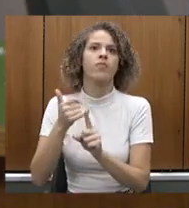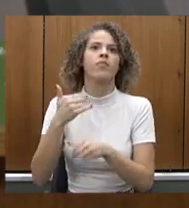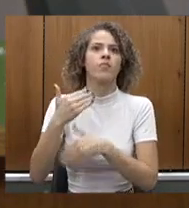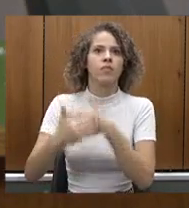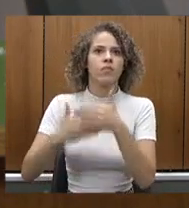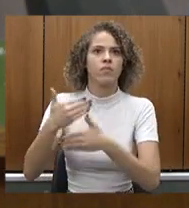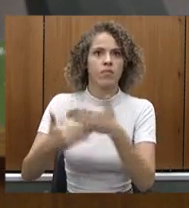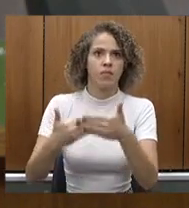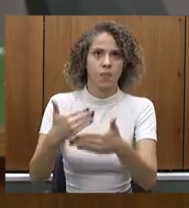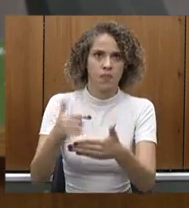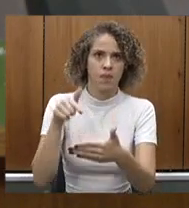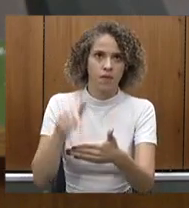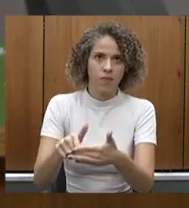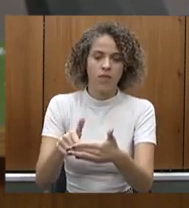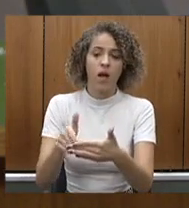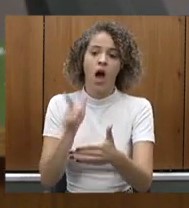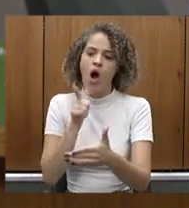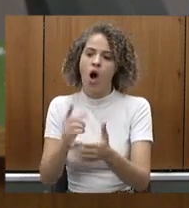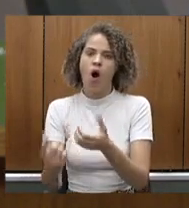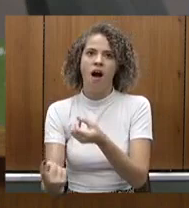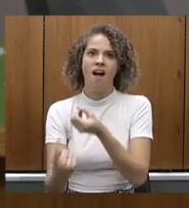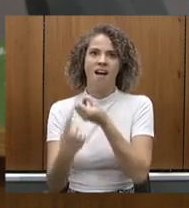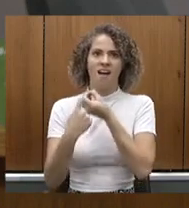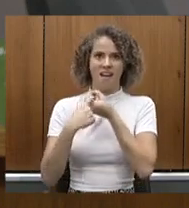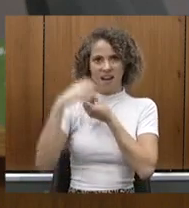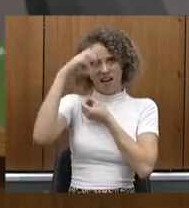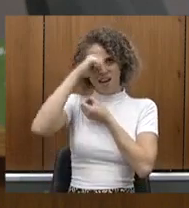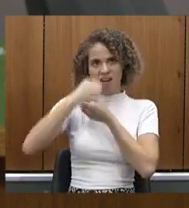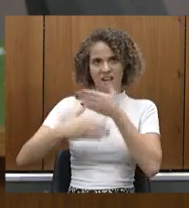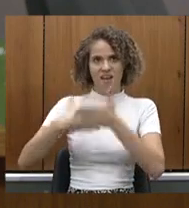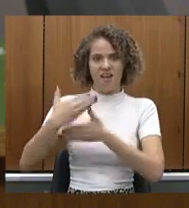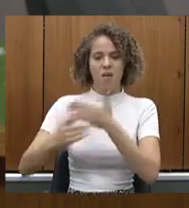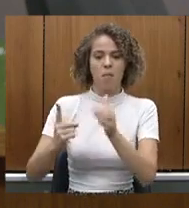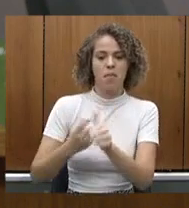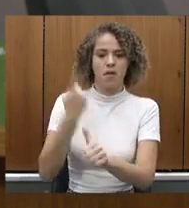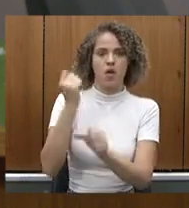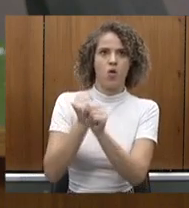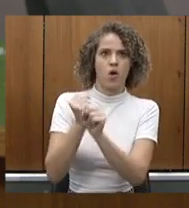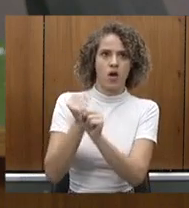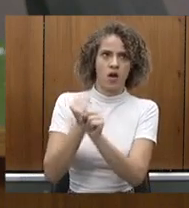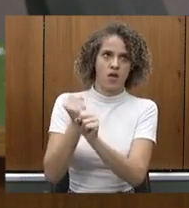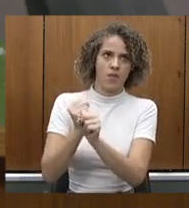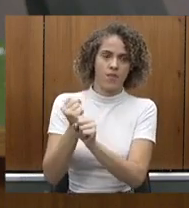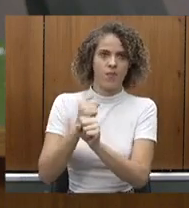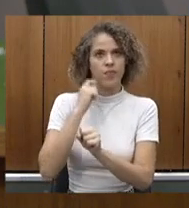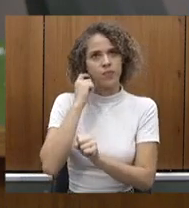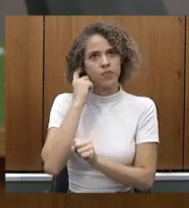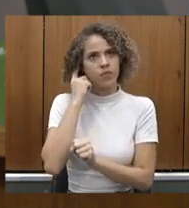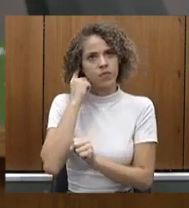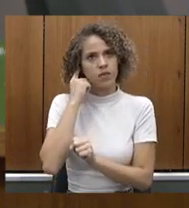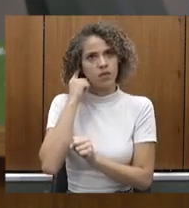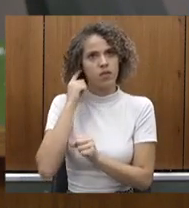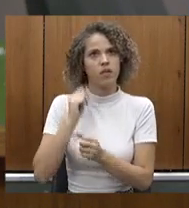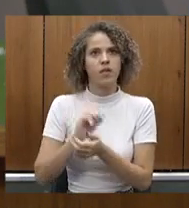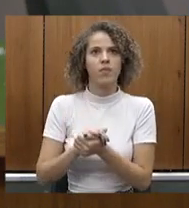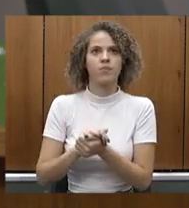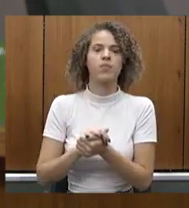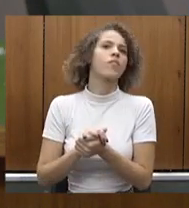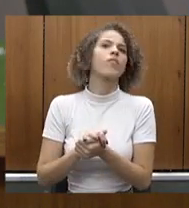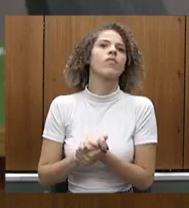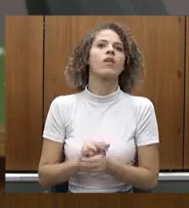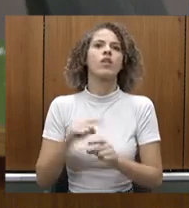e nós estamos rediscutindo agora, aprendendo com o primeiro ano desse Opera Mais para que a gente